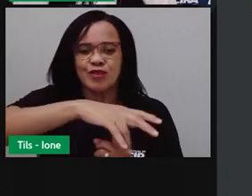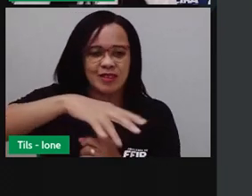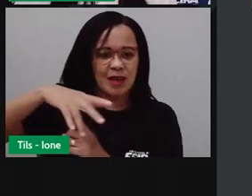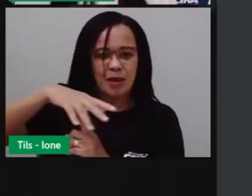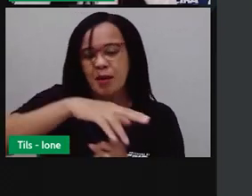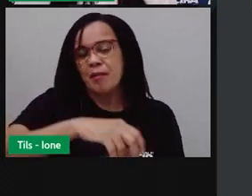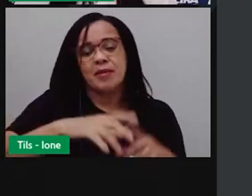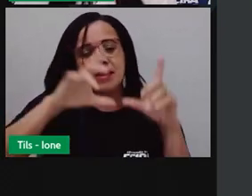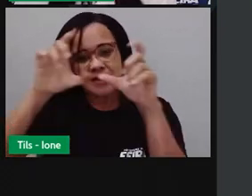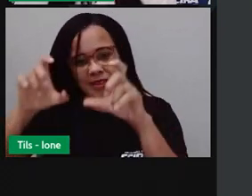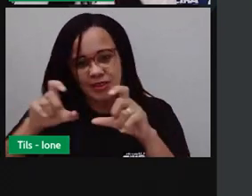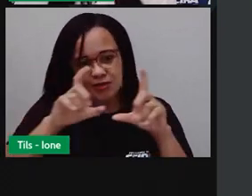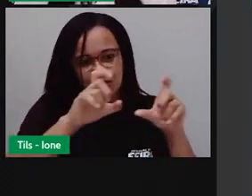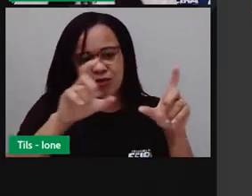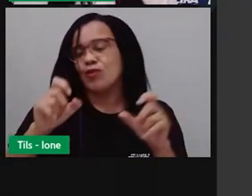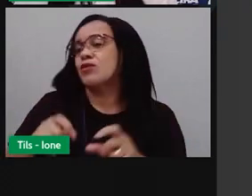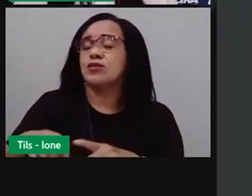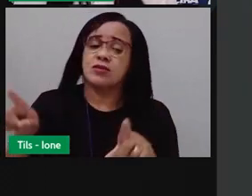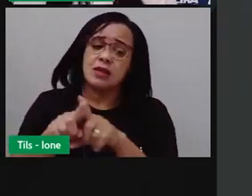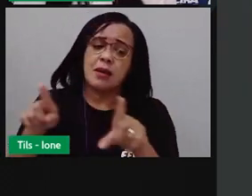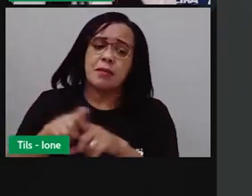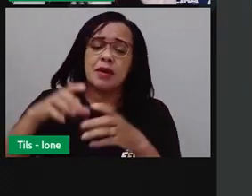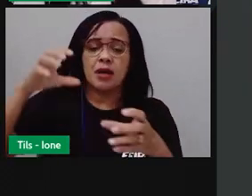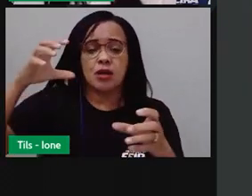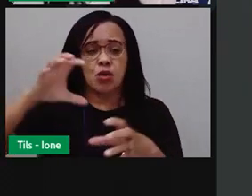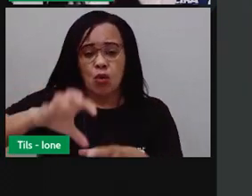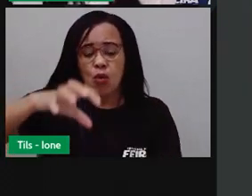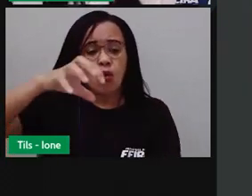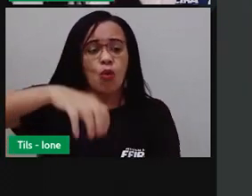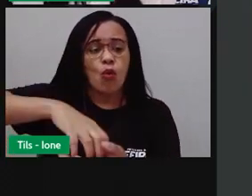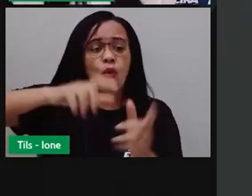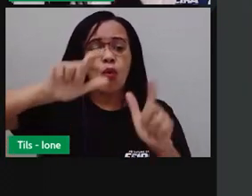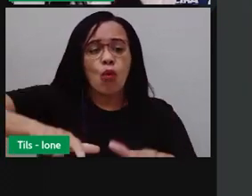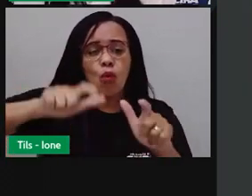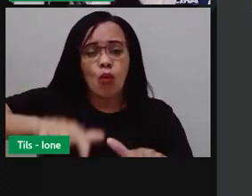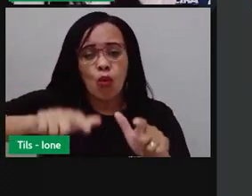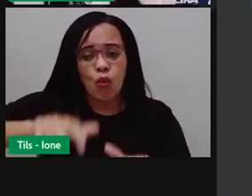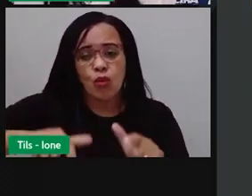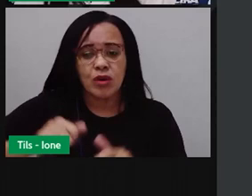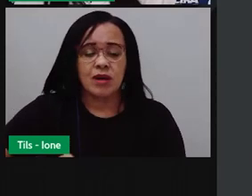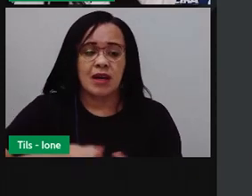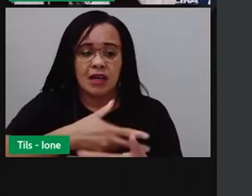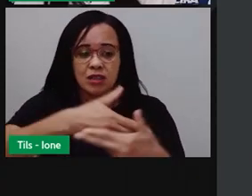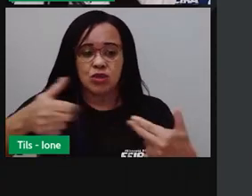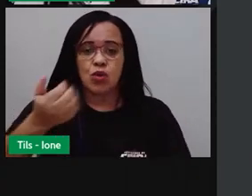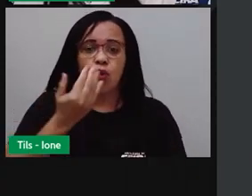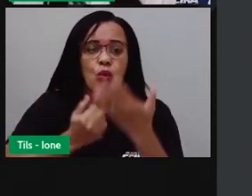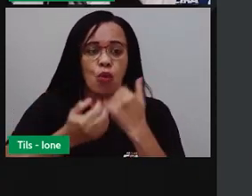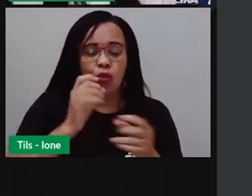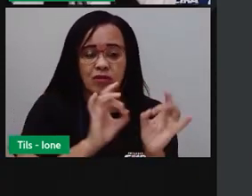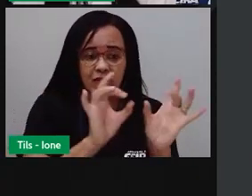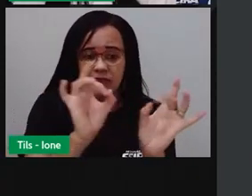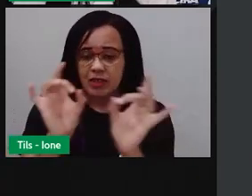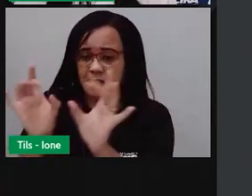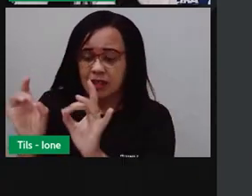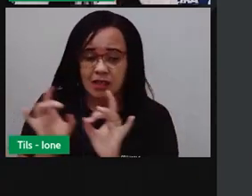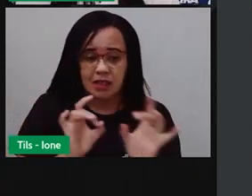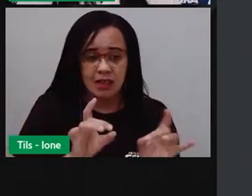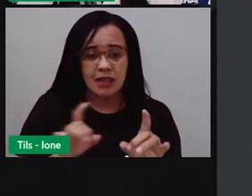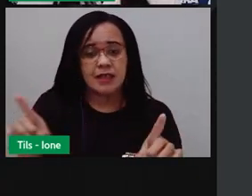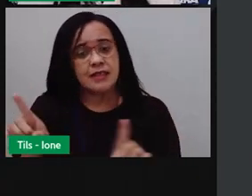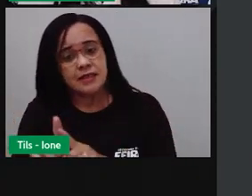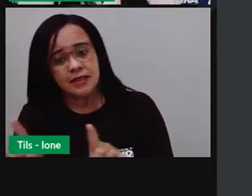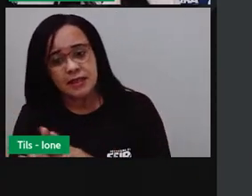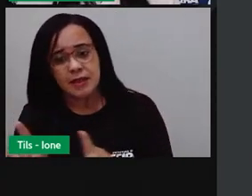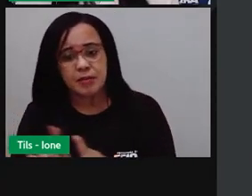pelo centro de abastecimento, já passou pela praça dos sapateiros, mas nem